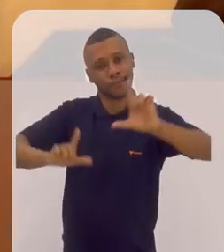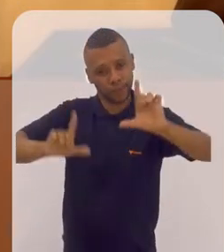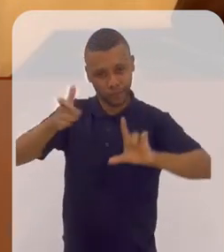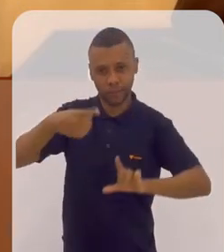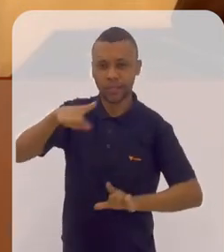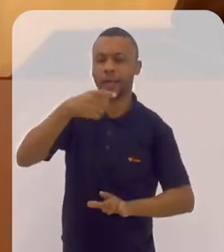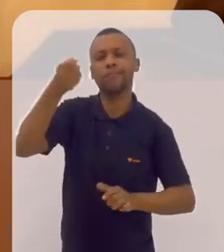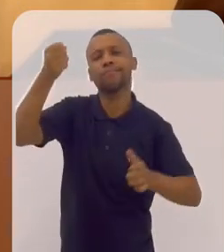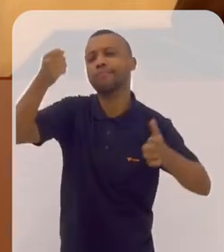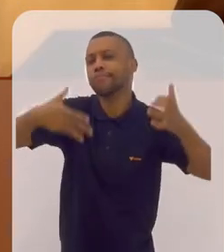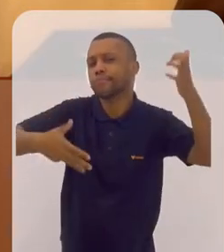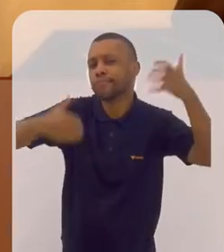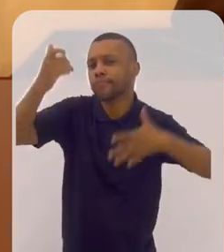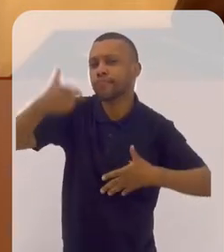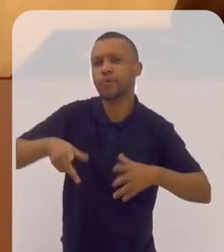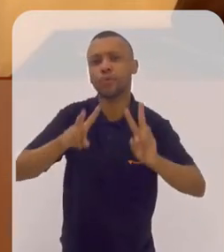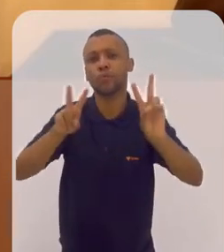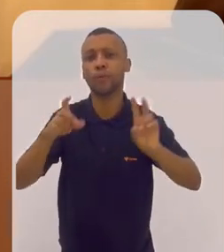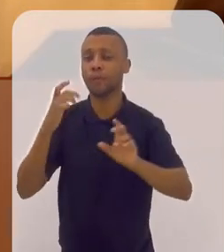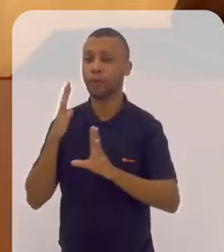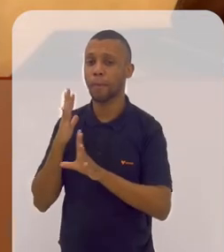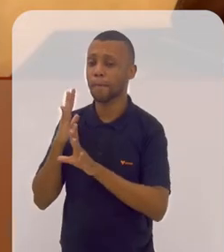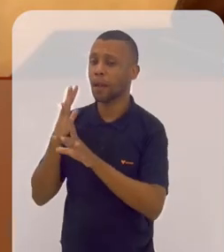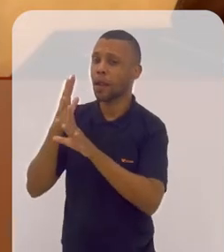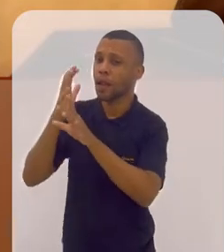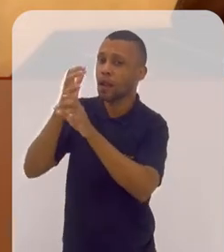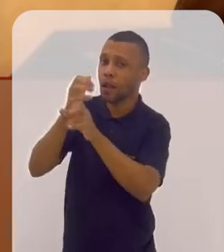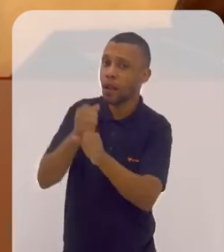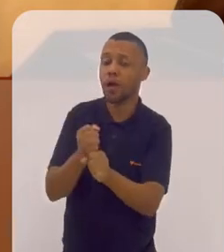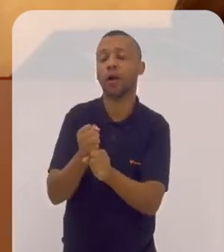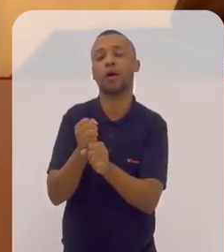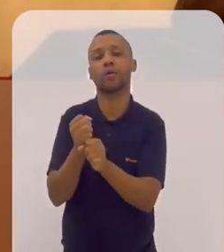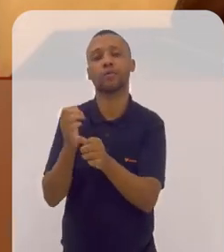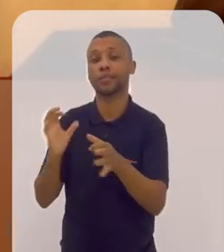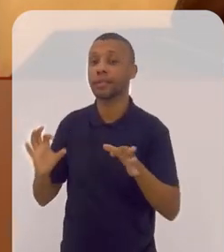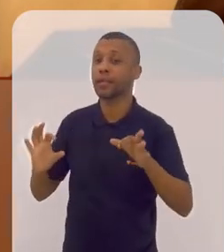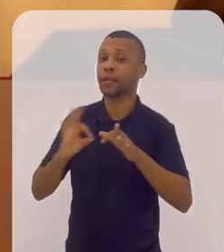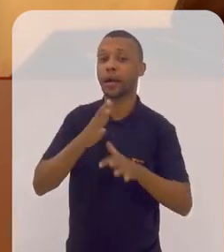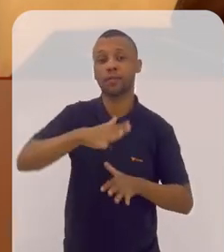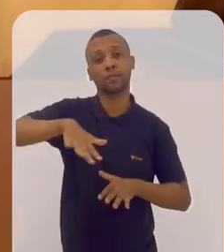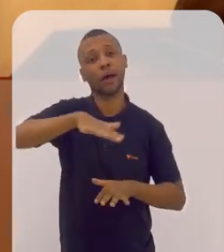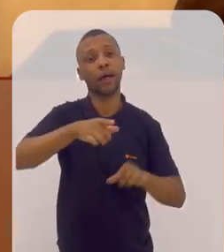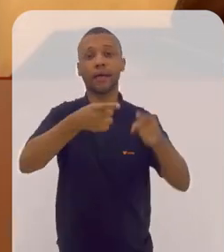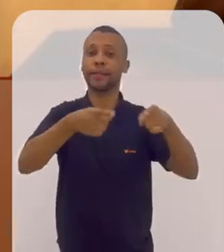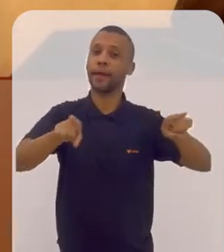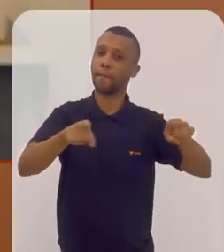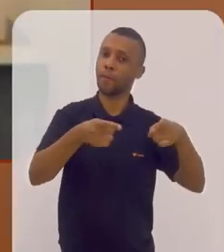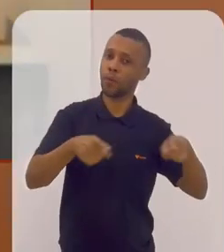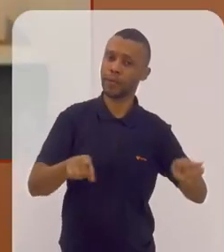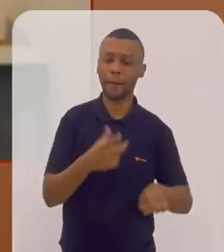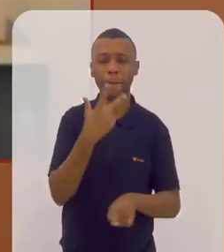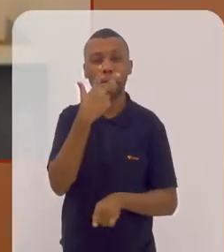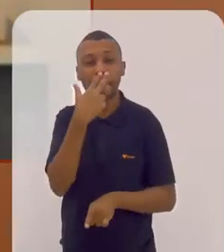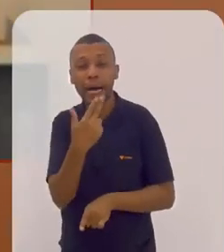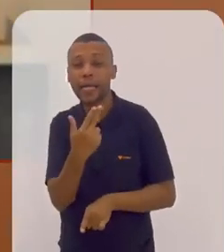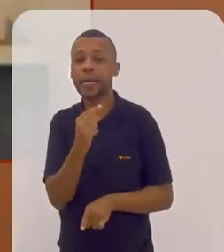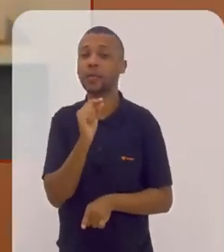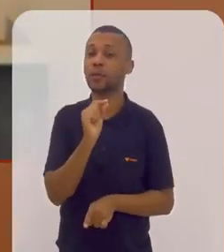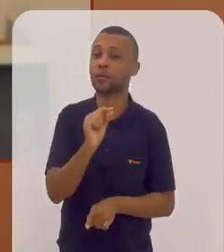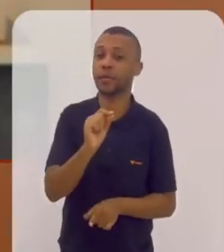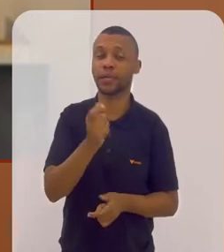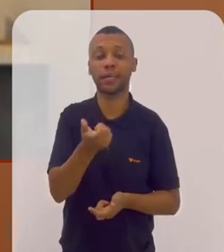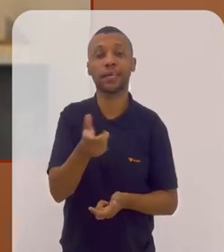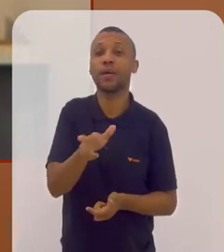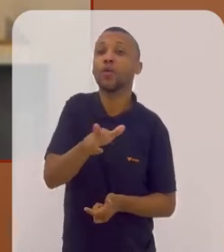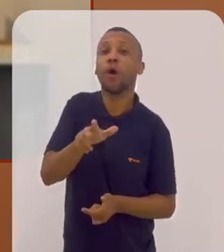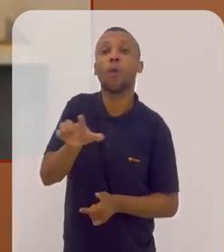você contando um pouquinho para a gente da sua trajetória junto à música e que, pelo que eu entendi,